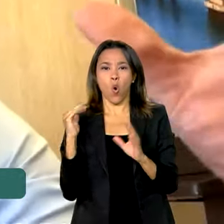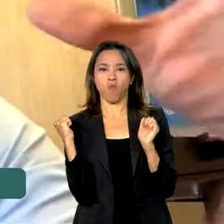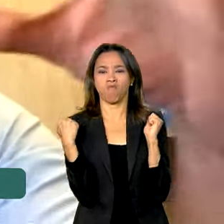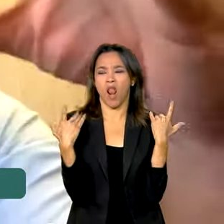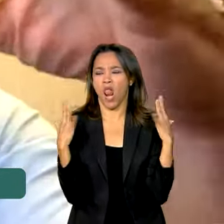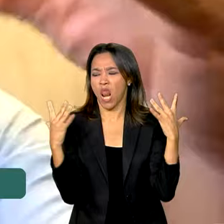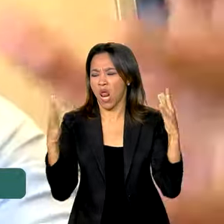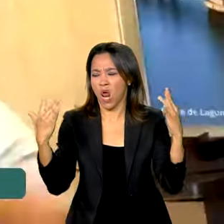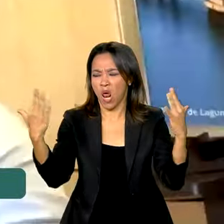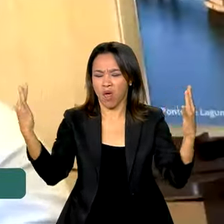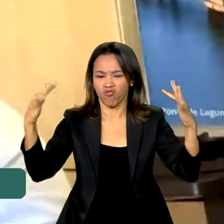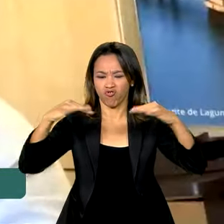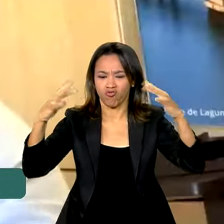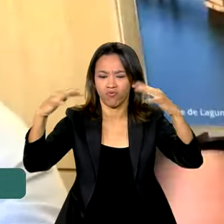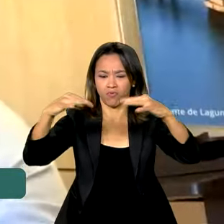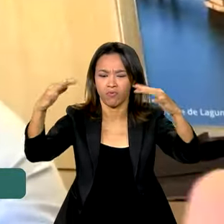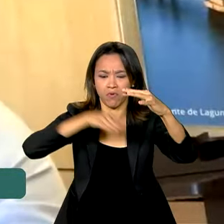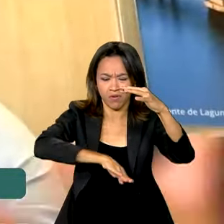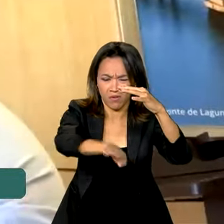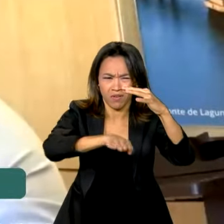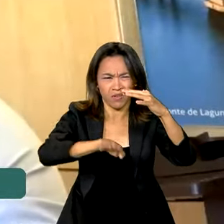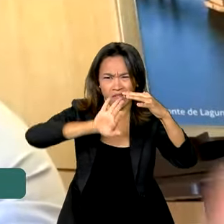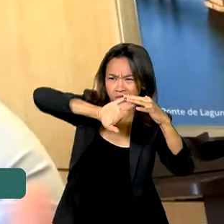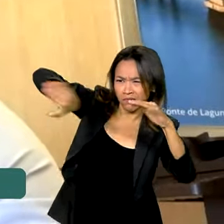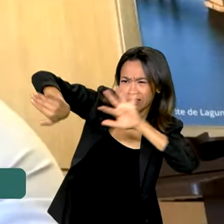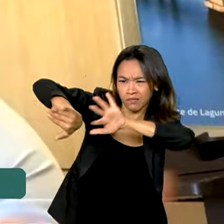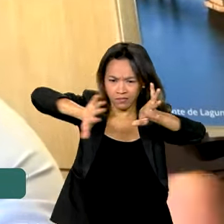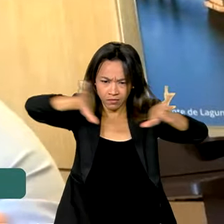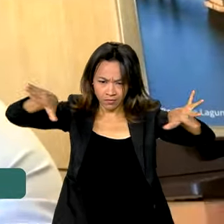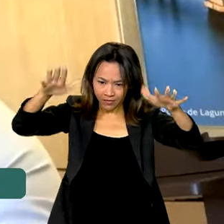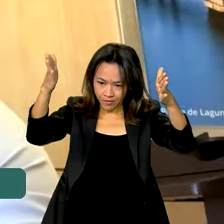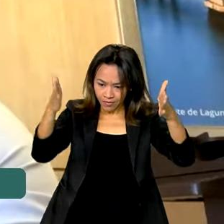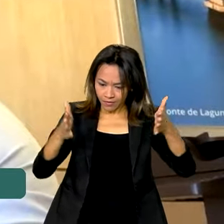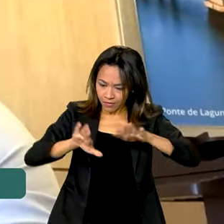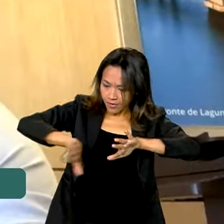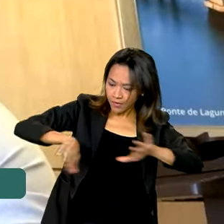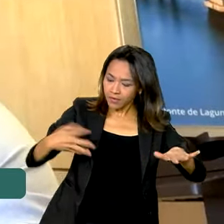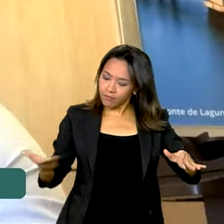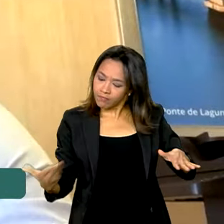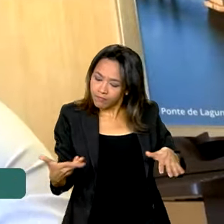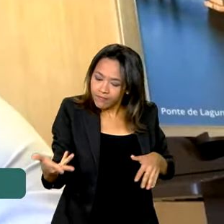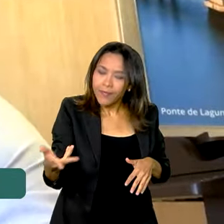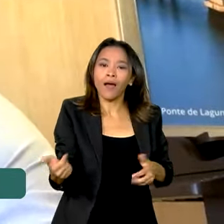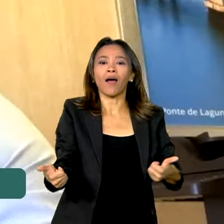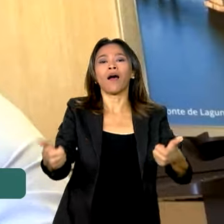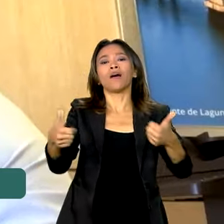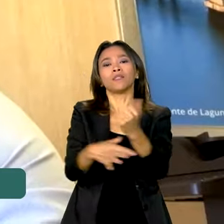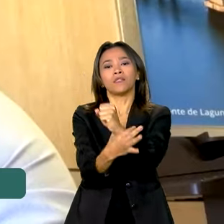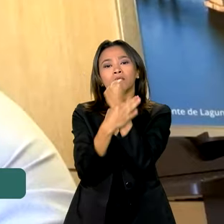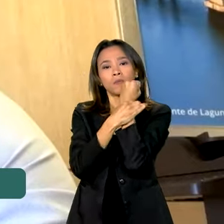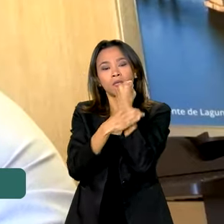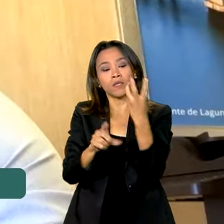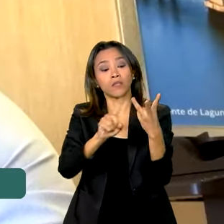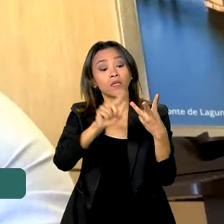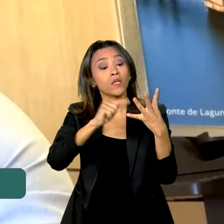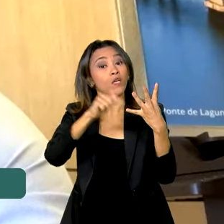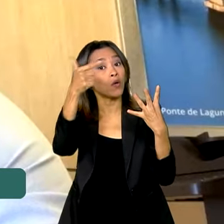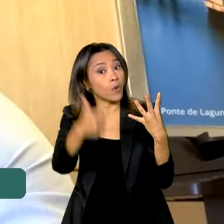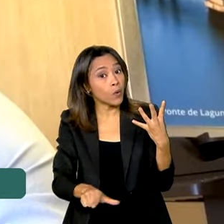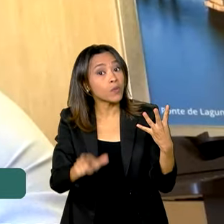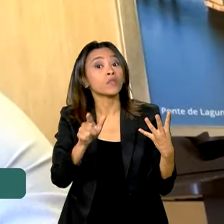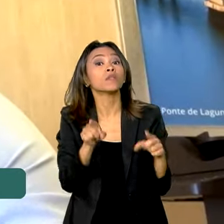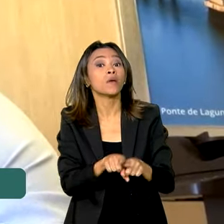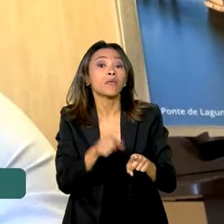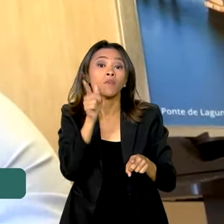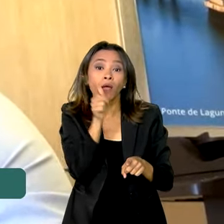se o mato vem ali para a rodovia, ou se ela está limpa, que permite isso, se dá segurança para a rodovia. E a questão da drenagem, principalmente